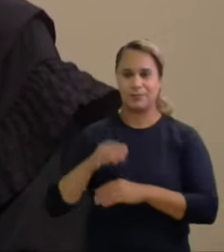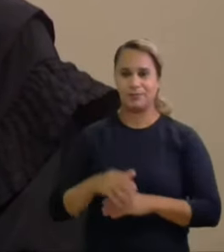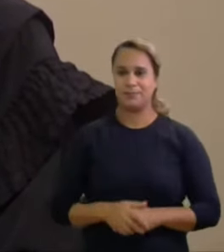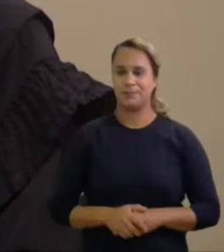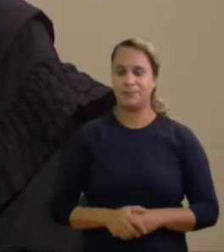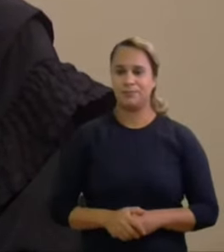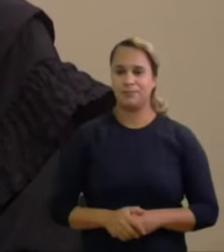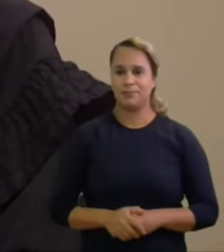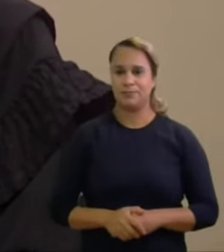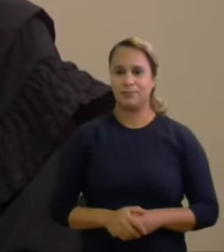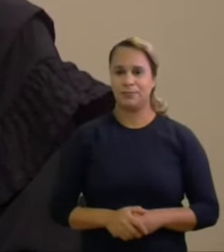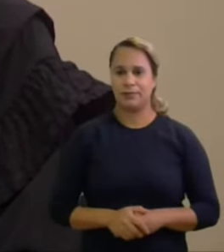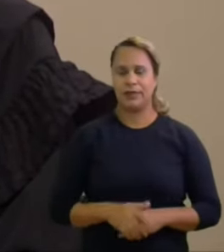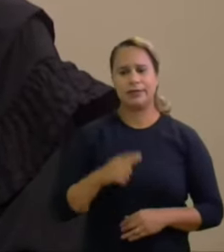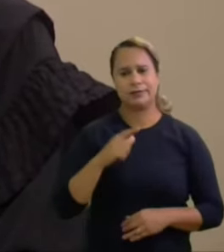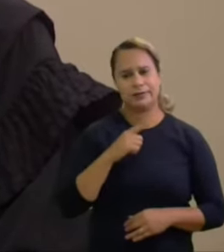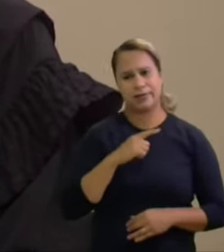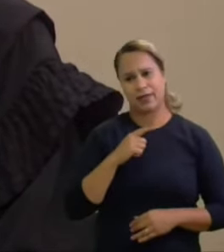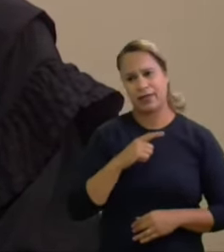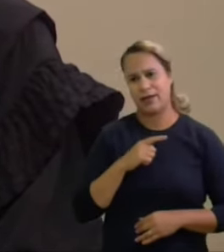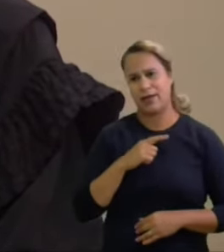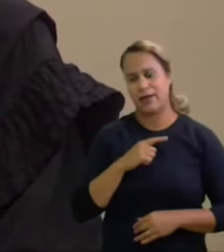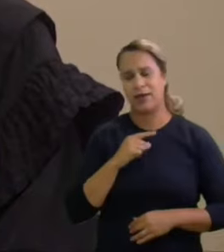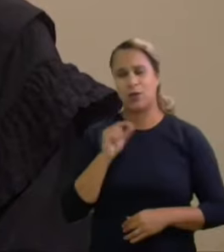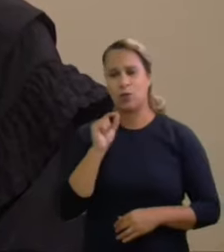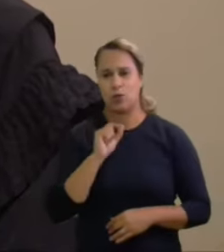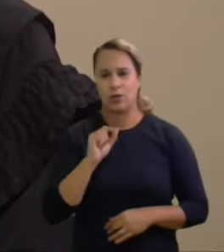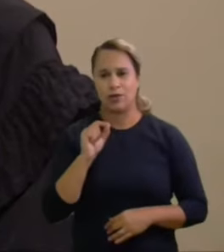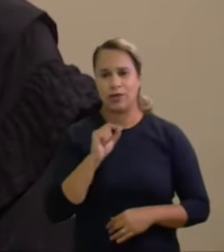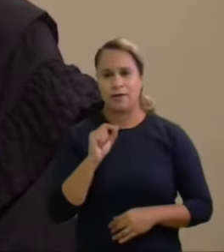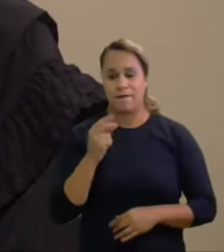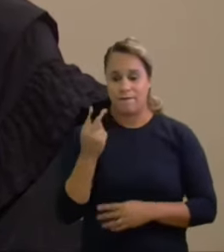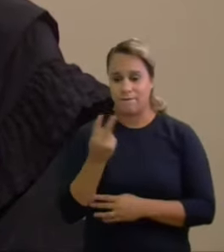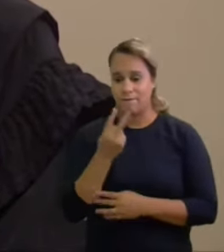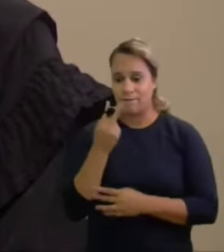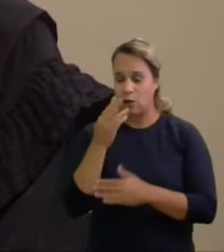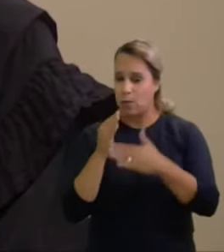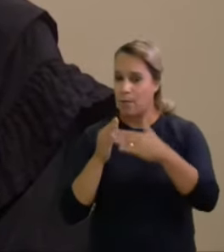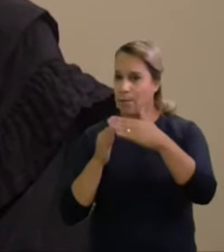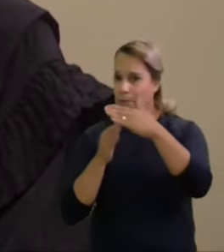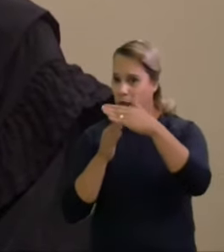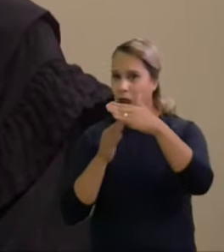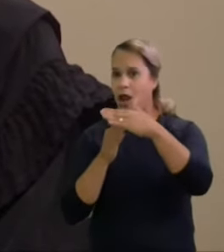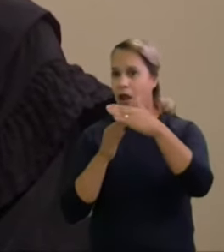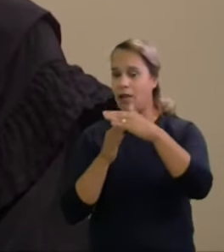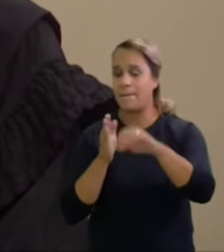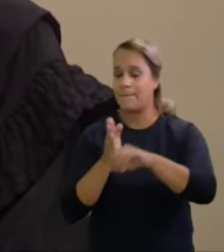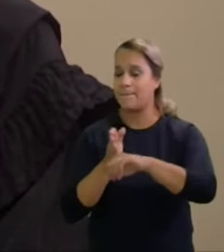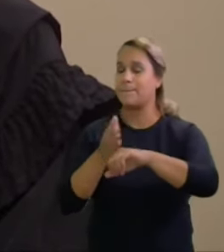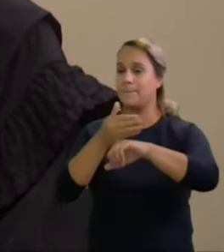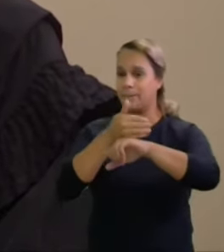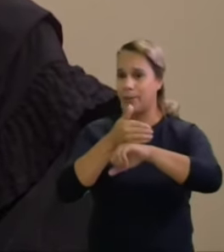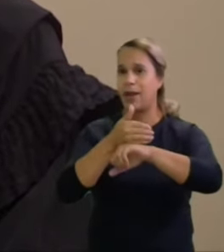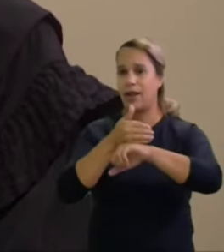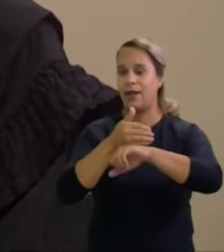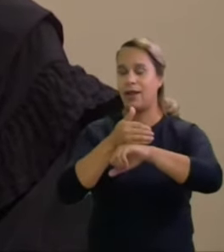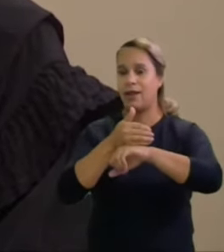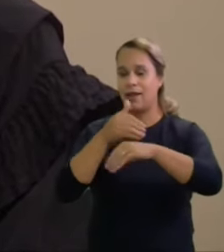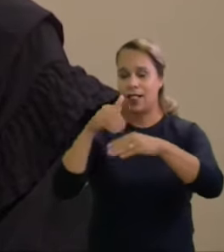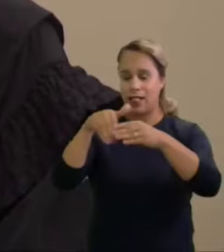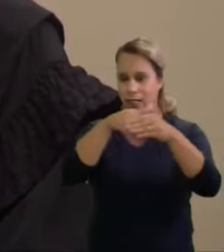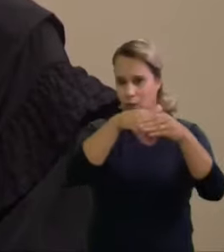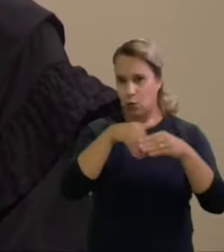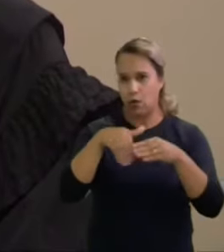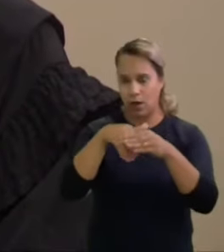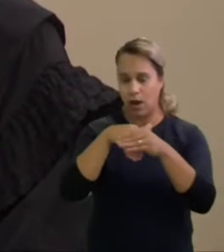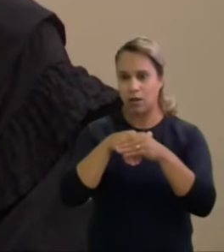na legislação eleitoral de um valor máximo de gastos pré-eleitorais ou mesmo um percentual relativo aos valores a